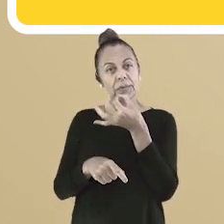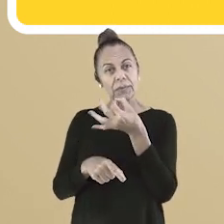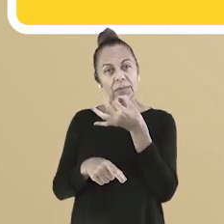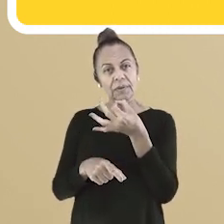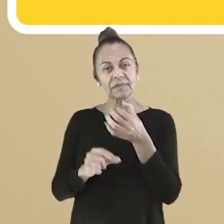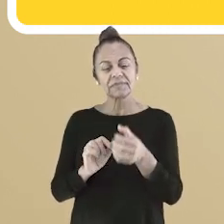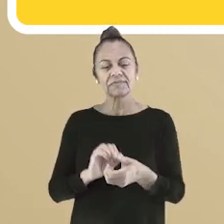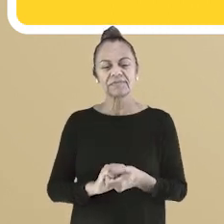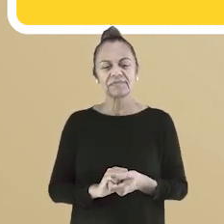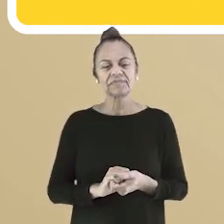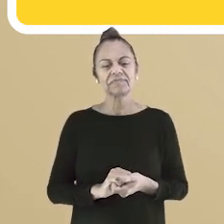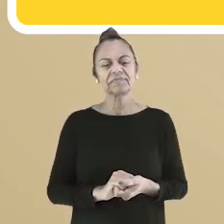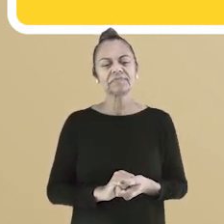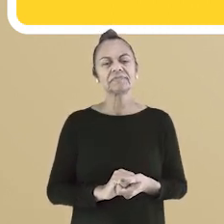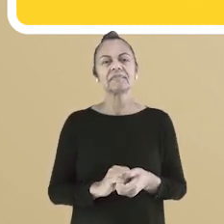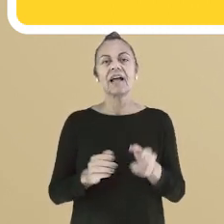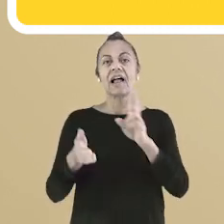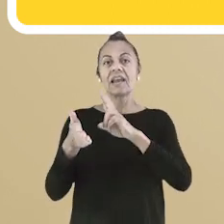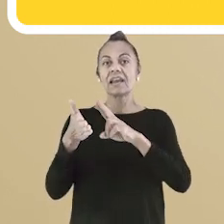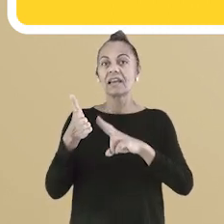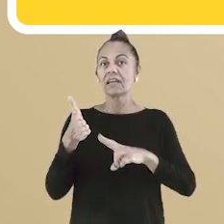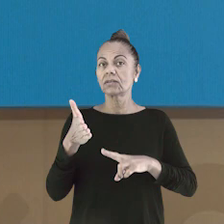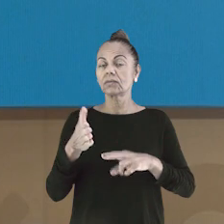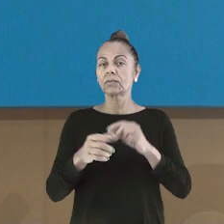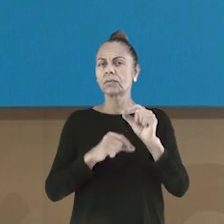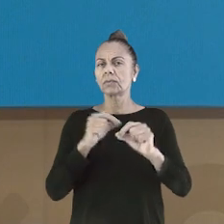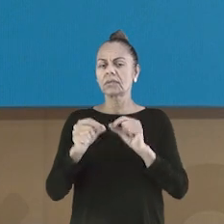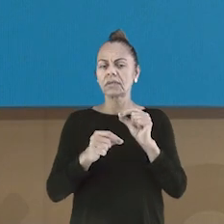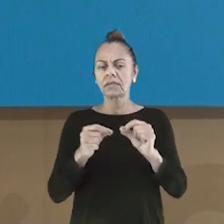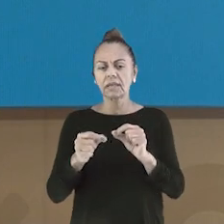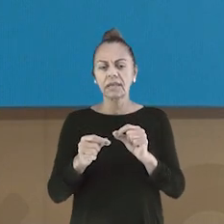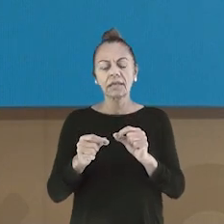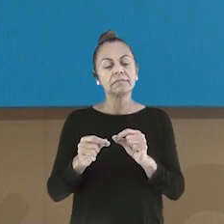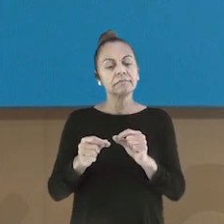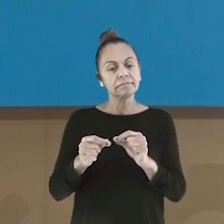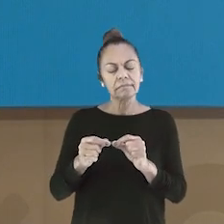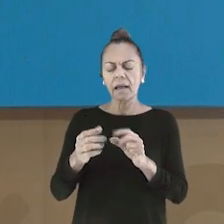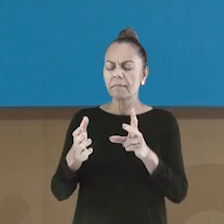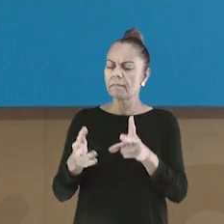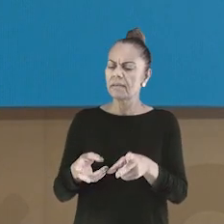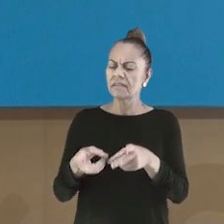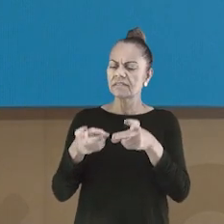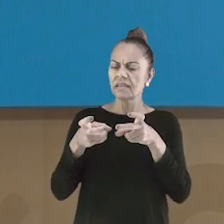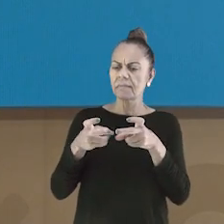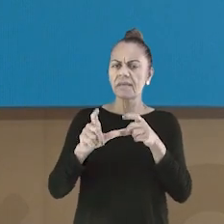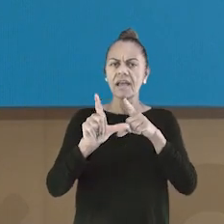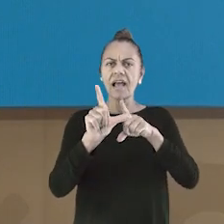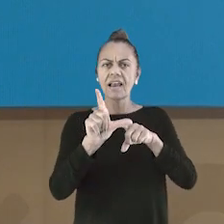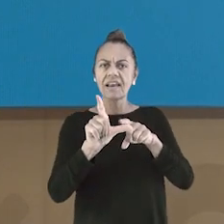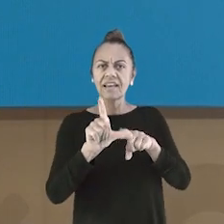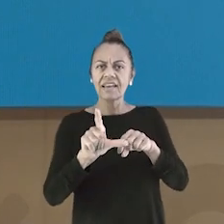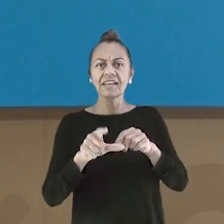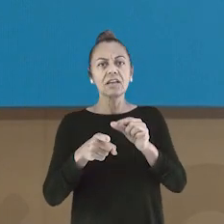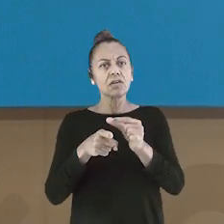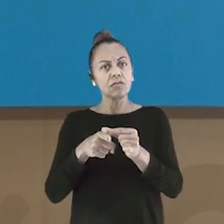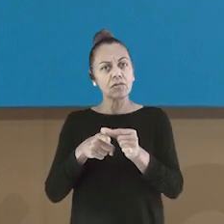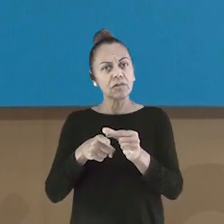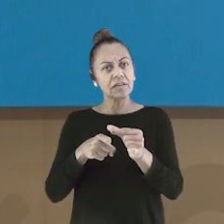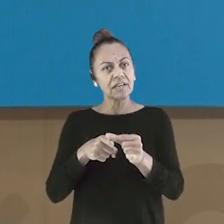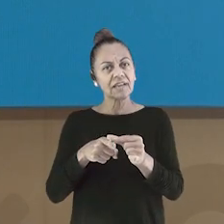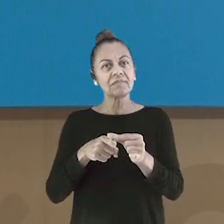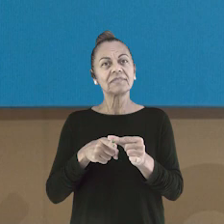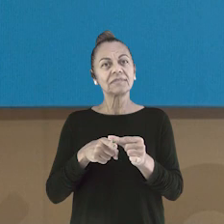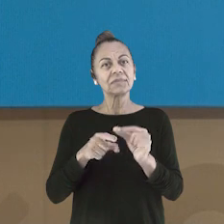formarão os fonemas, que são os sons. Bom, a leitura se faz por decifrar